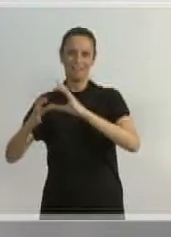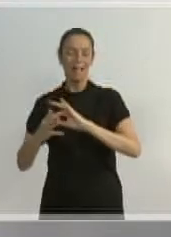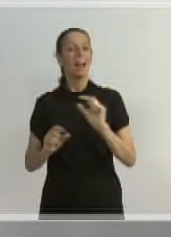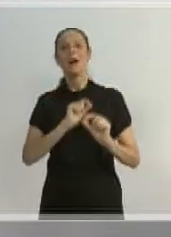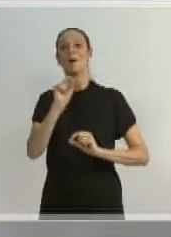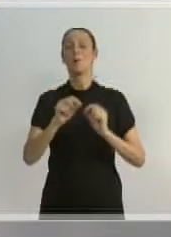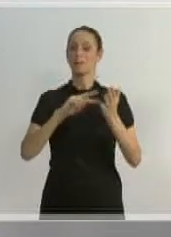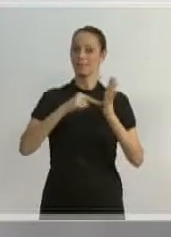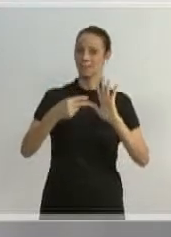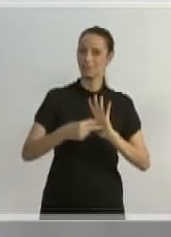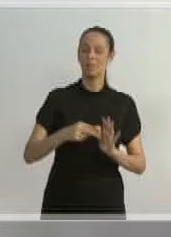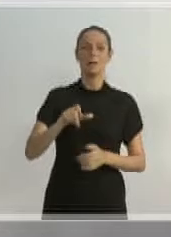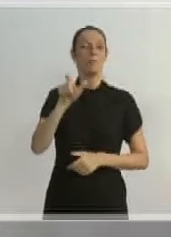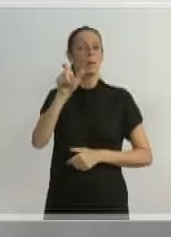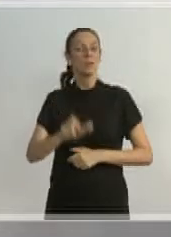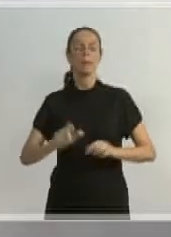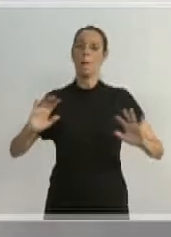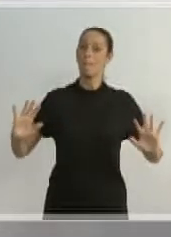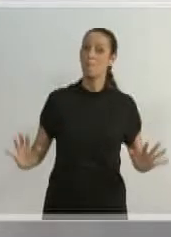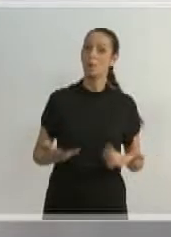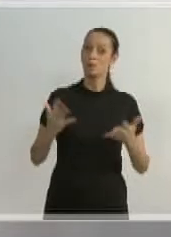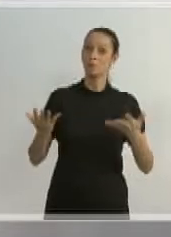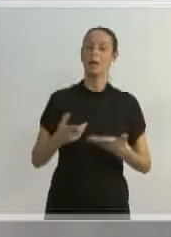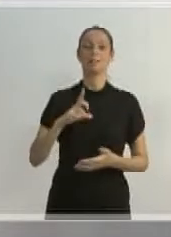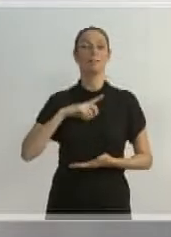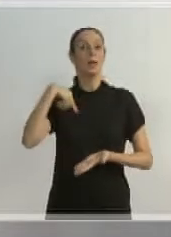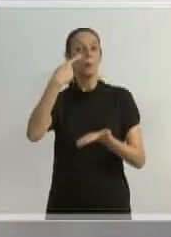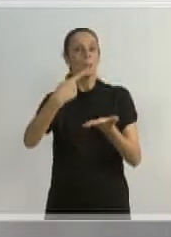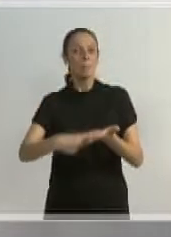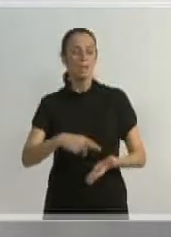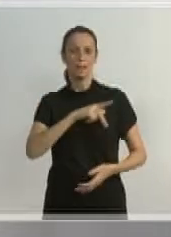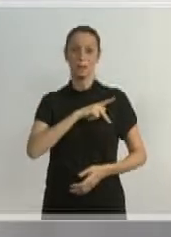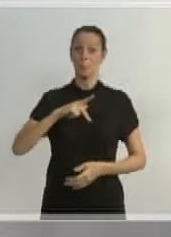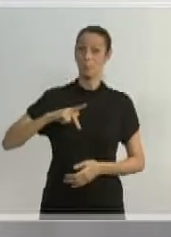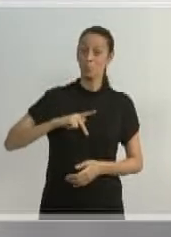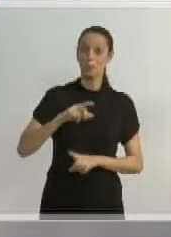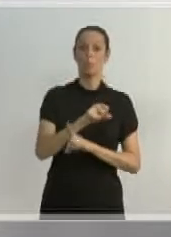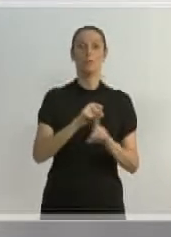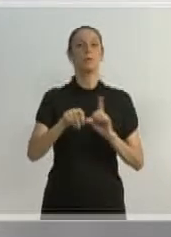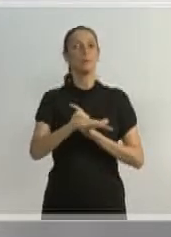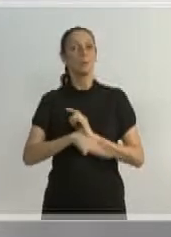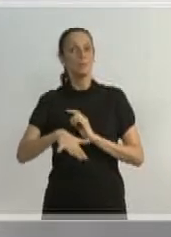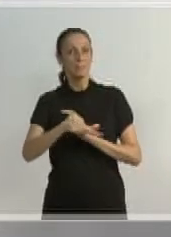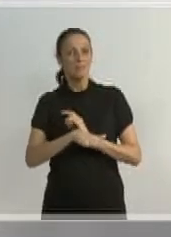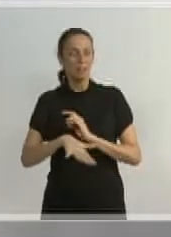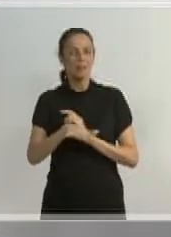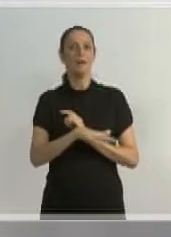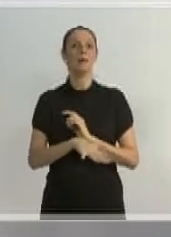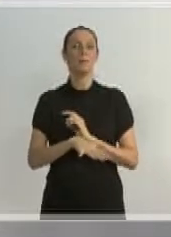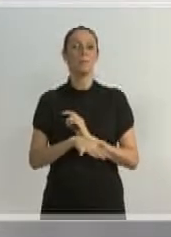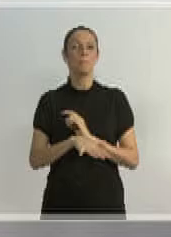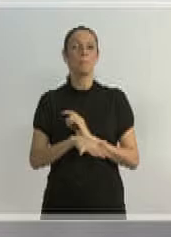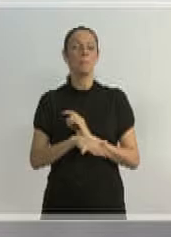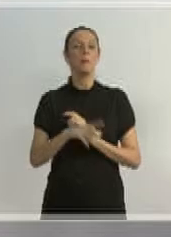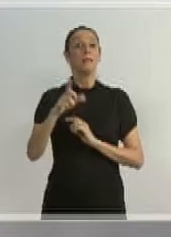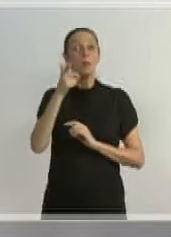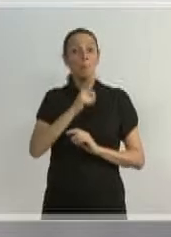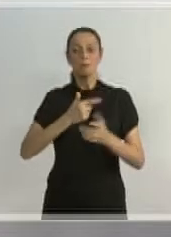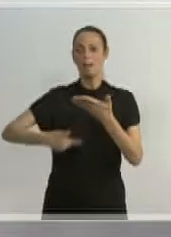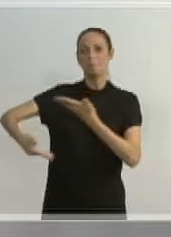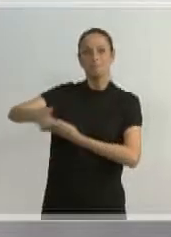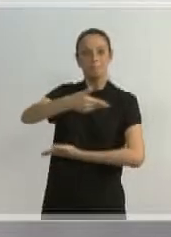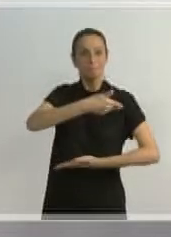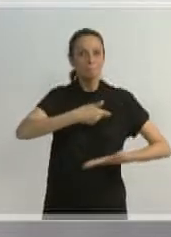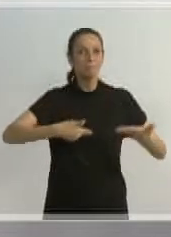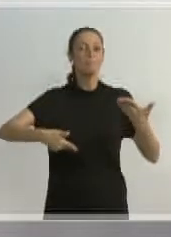é ter pessoas motivadas, pessoas que têm comprometimento público, que têm comprometimento social, que conseguem fazer essas interlocuções aqui,